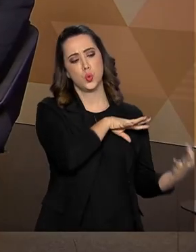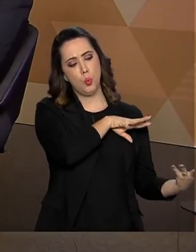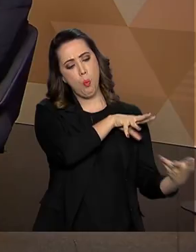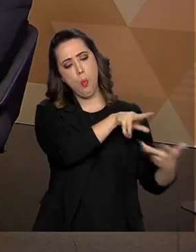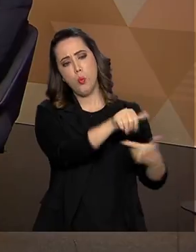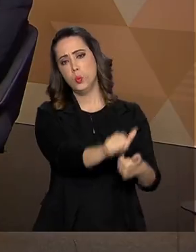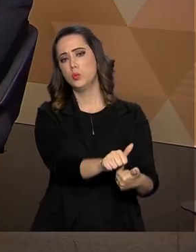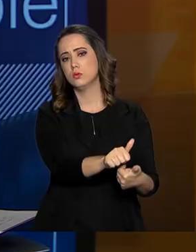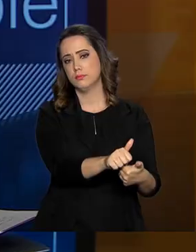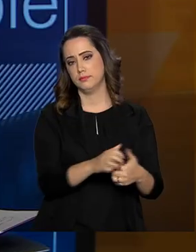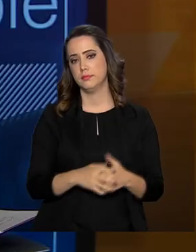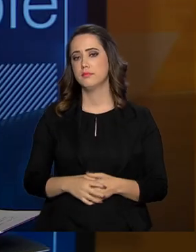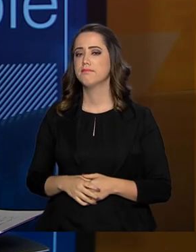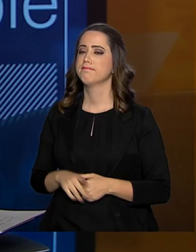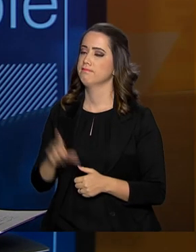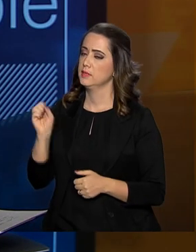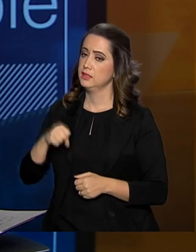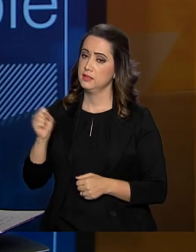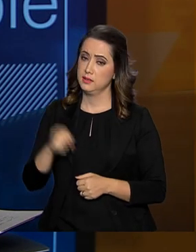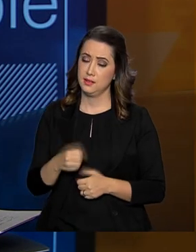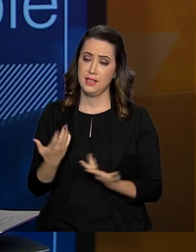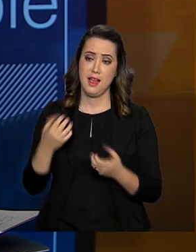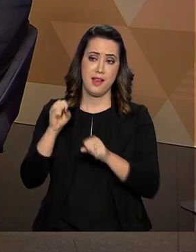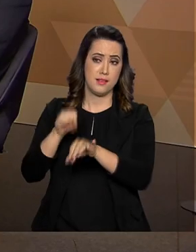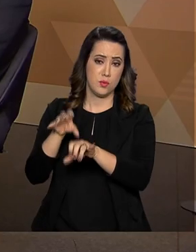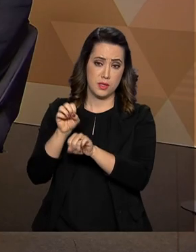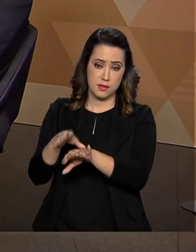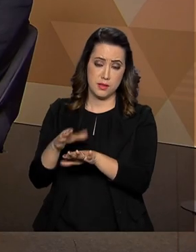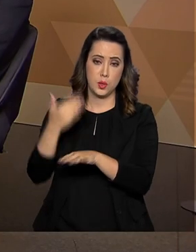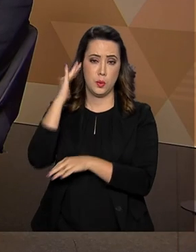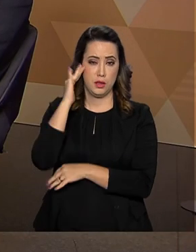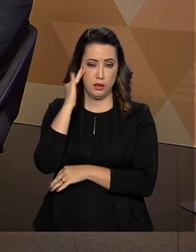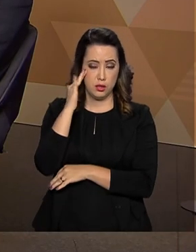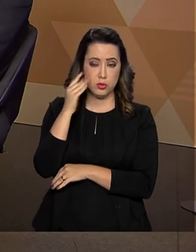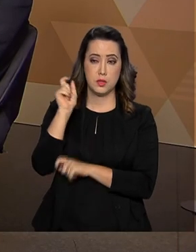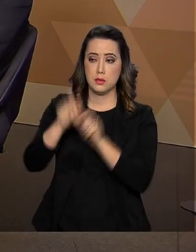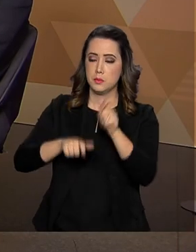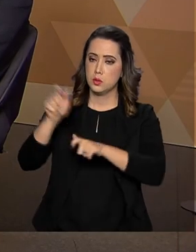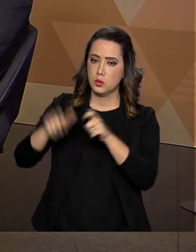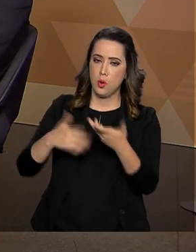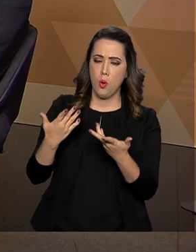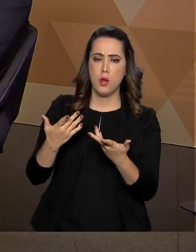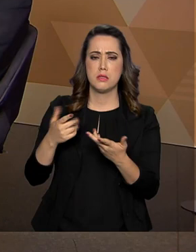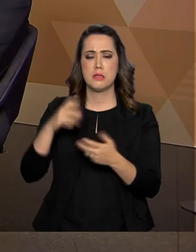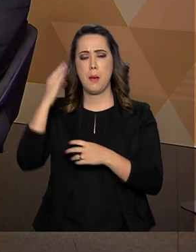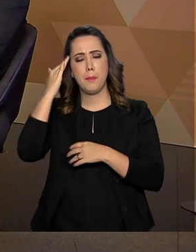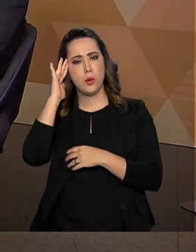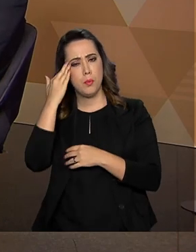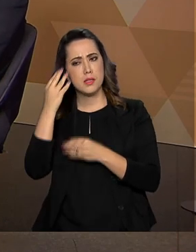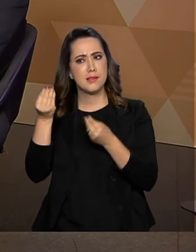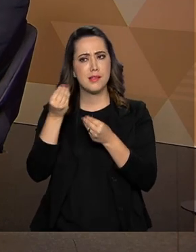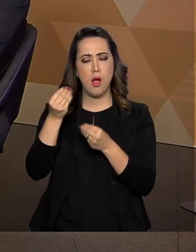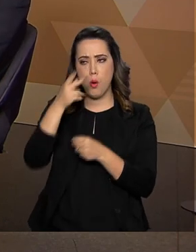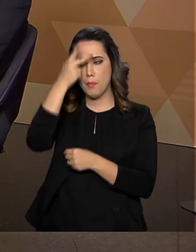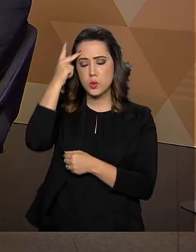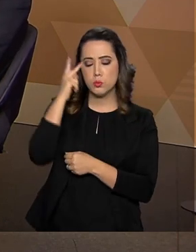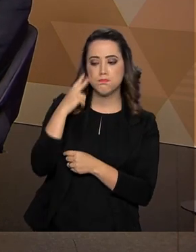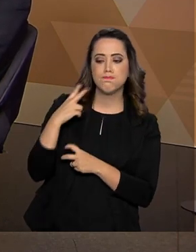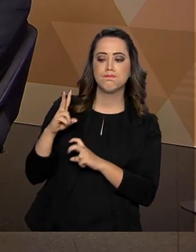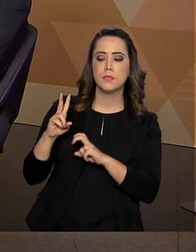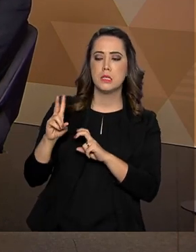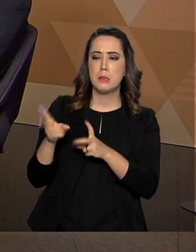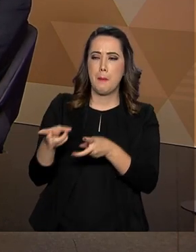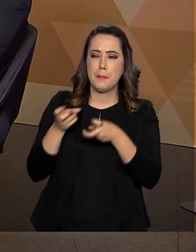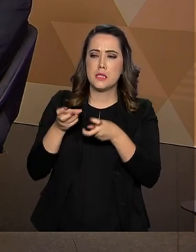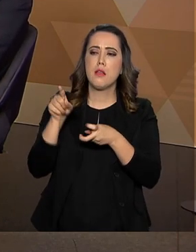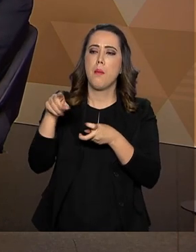um milhão de mortes por ano no mundo. A educação e a compreensão do cidadão e a preocupação dele com o próximo é o que vai